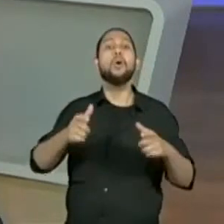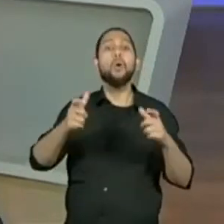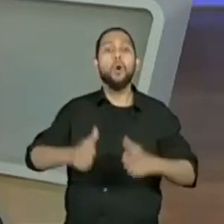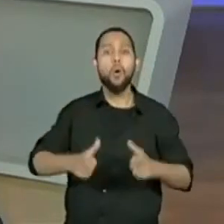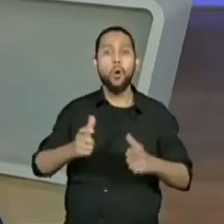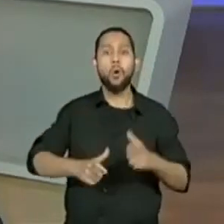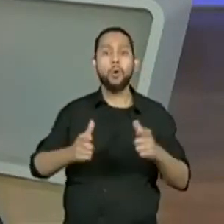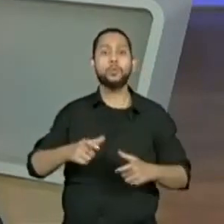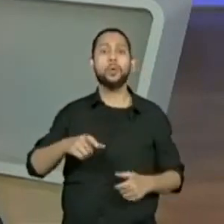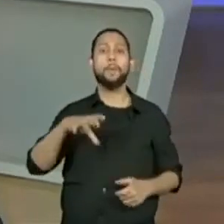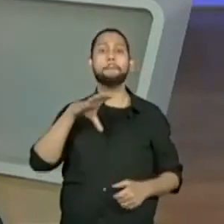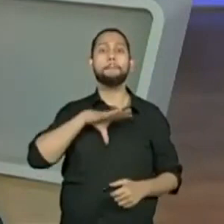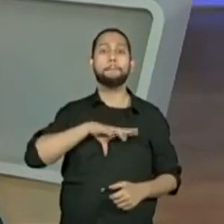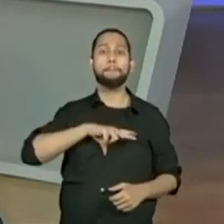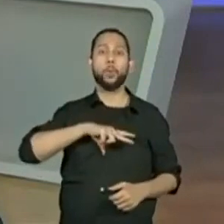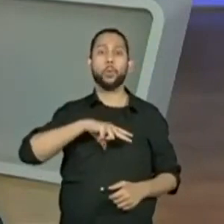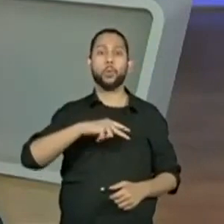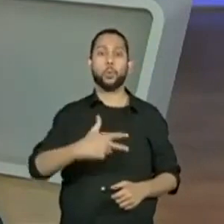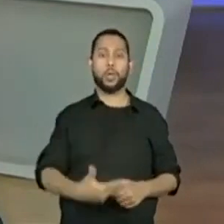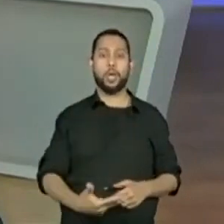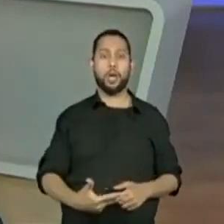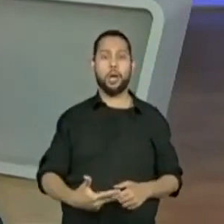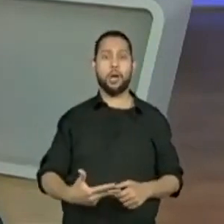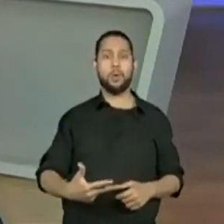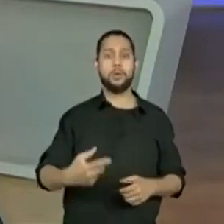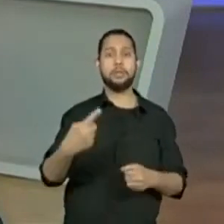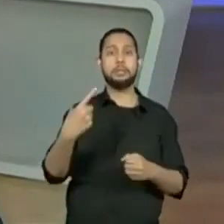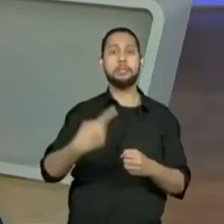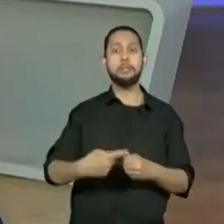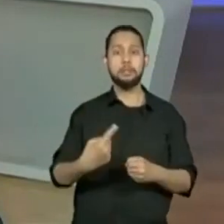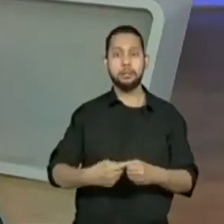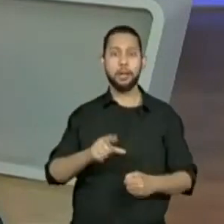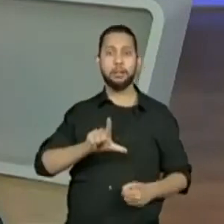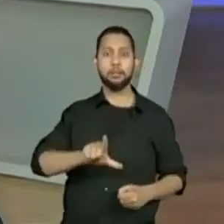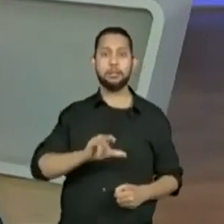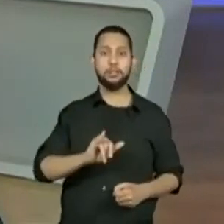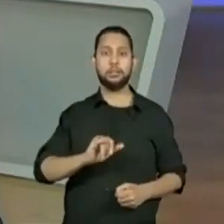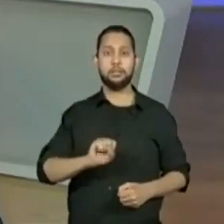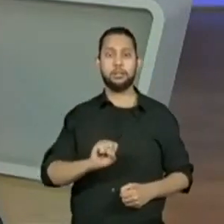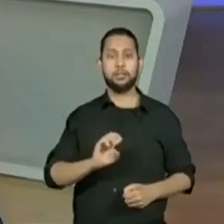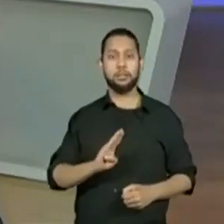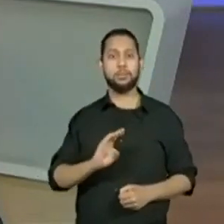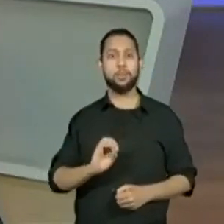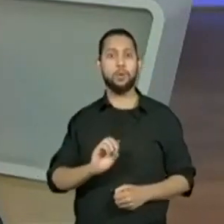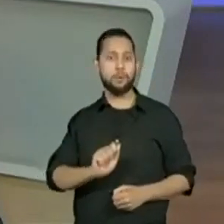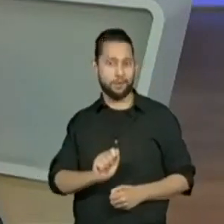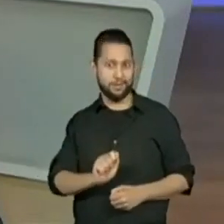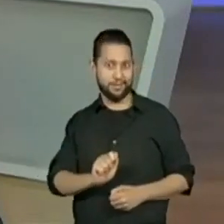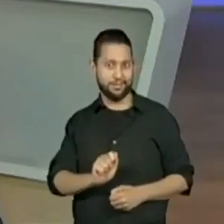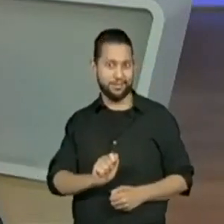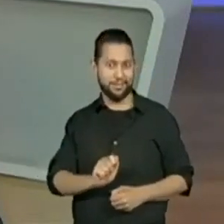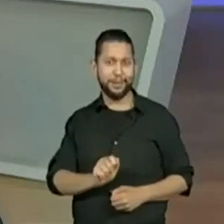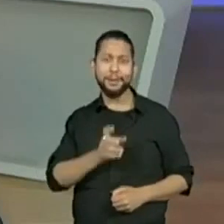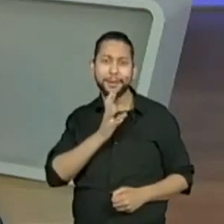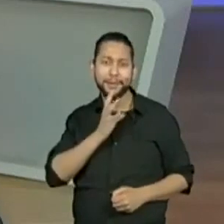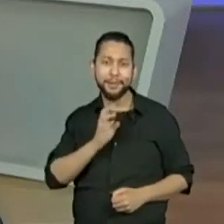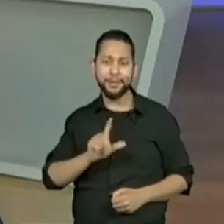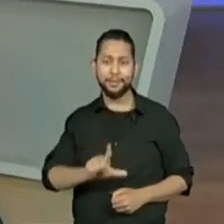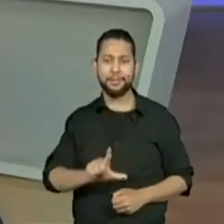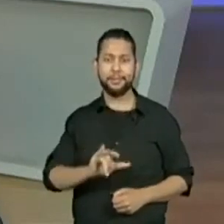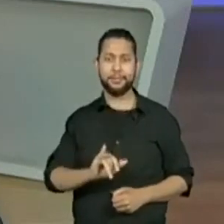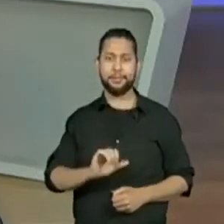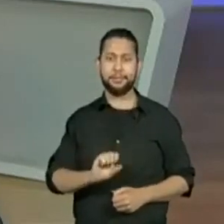Boa. Só que, por enquanto, nós vamos adentrar esse tema e falarmos, retratarmos mais Fernando